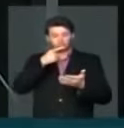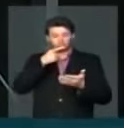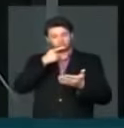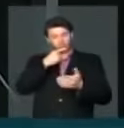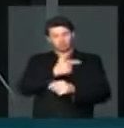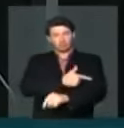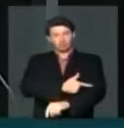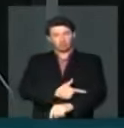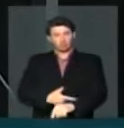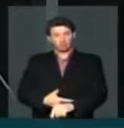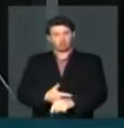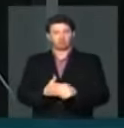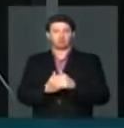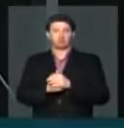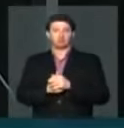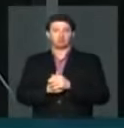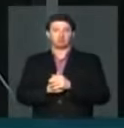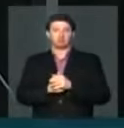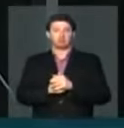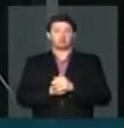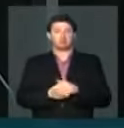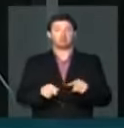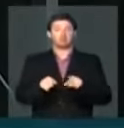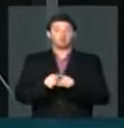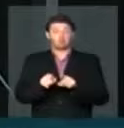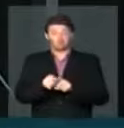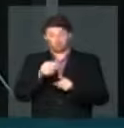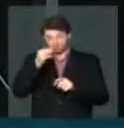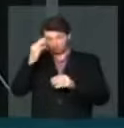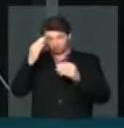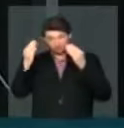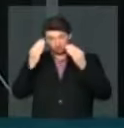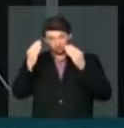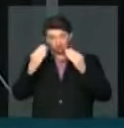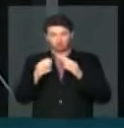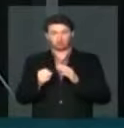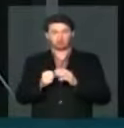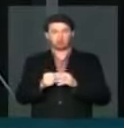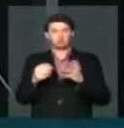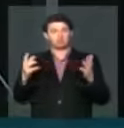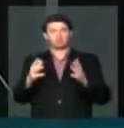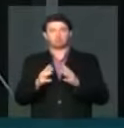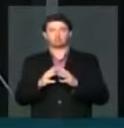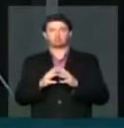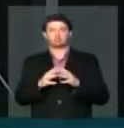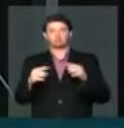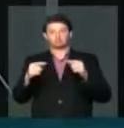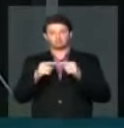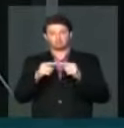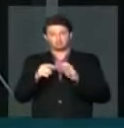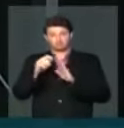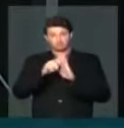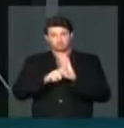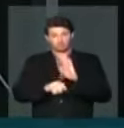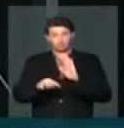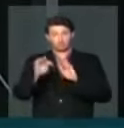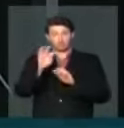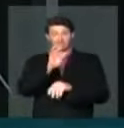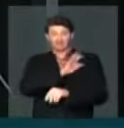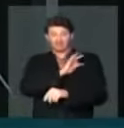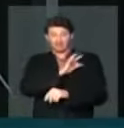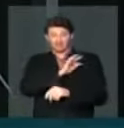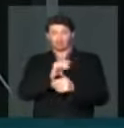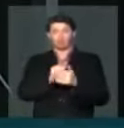comportamento, analisando inclusive do ponto de vista psicológico, portanto, baseado num parecer técnico,